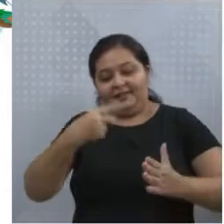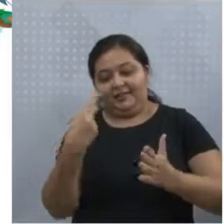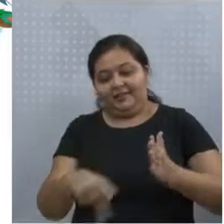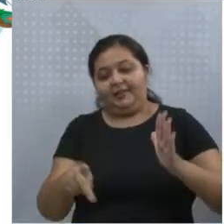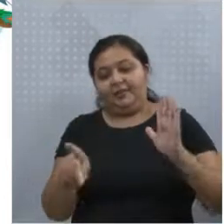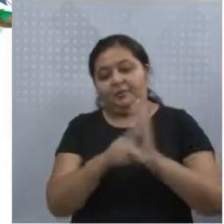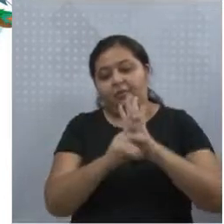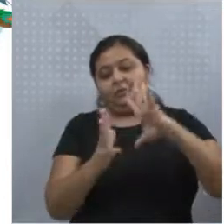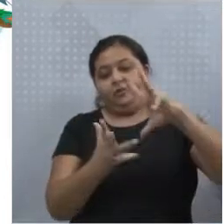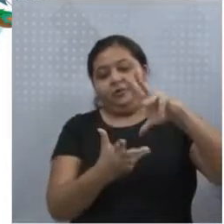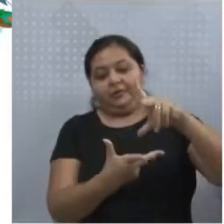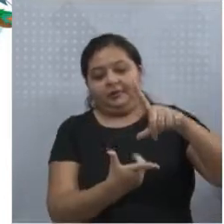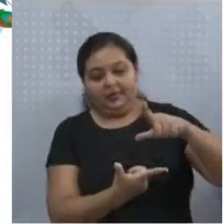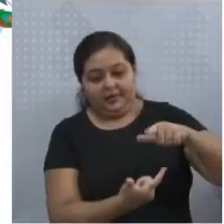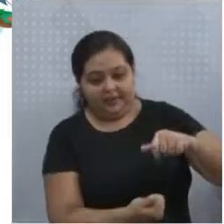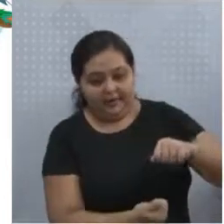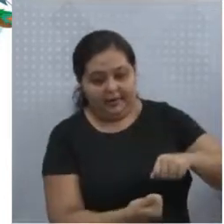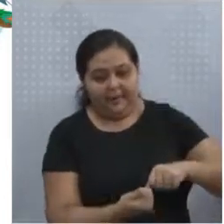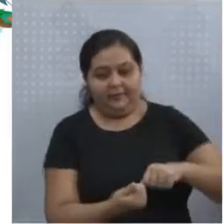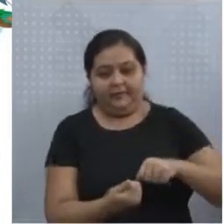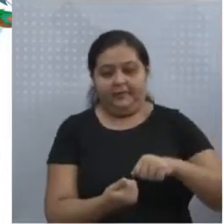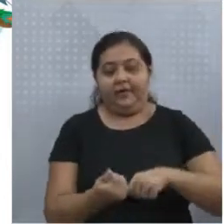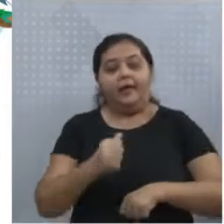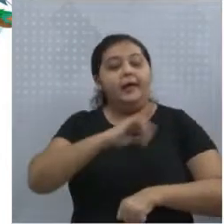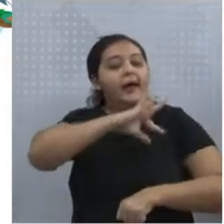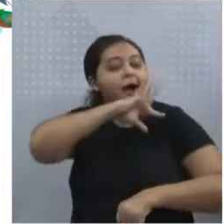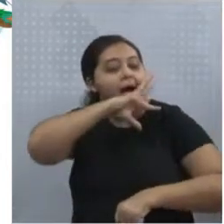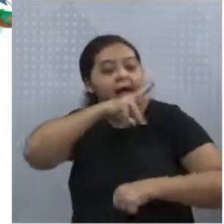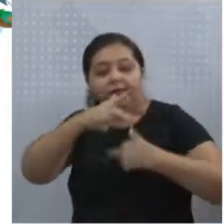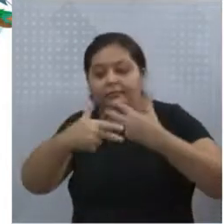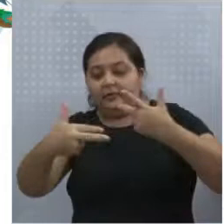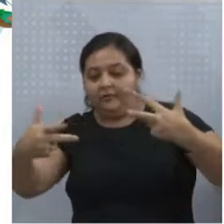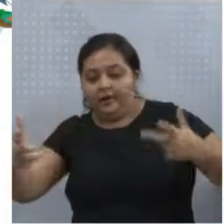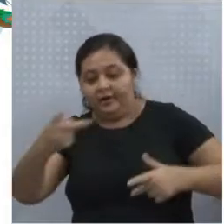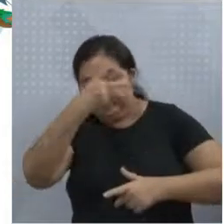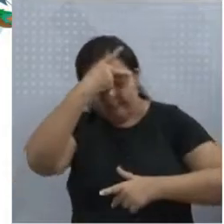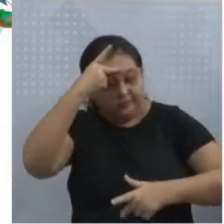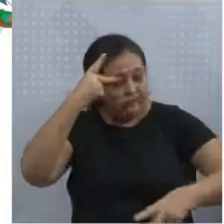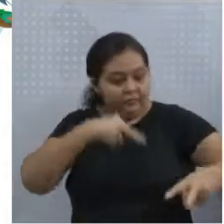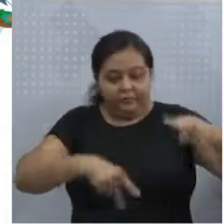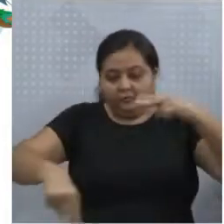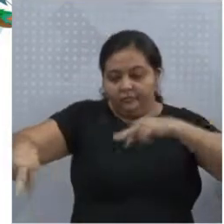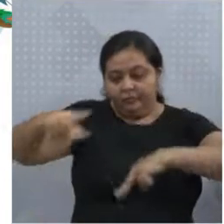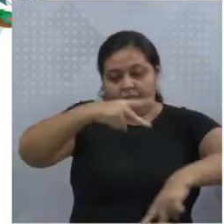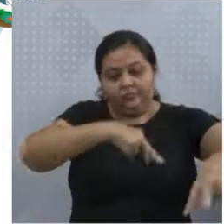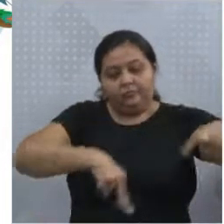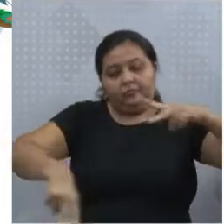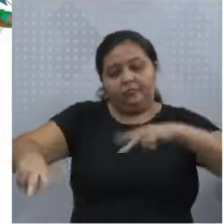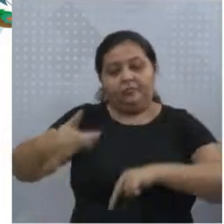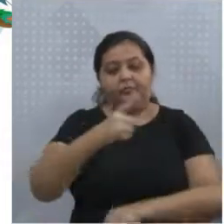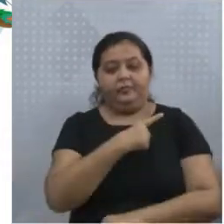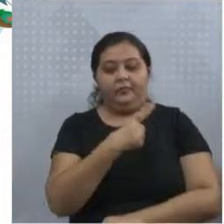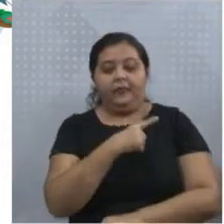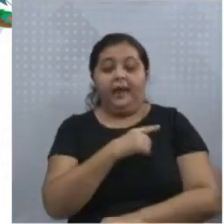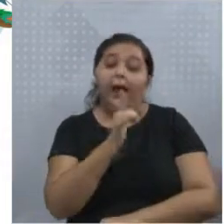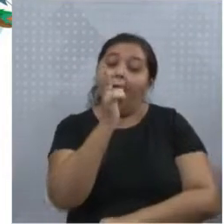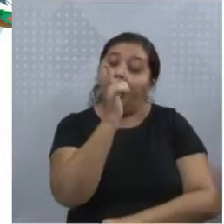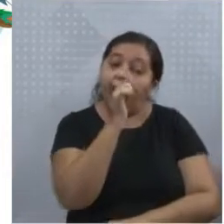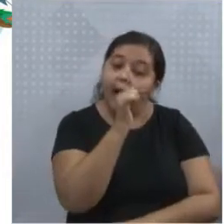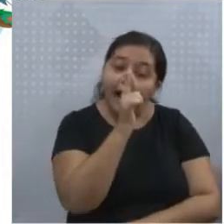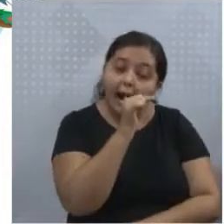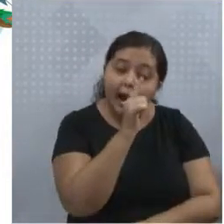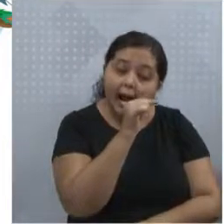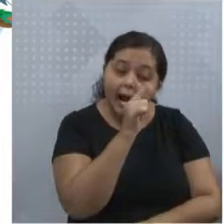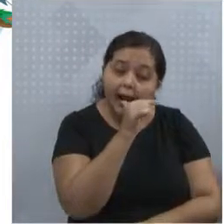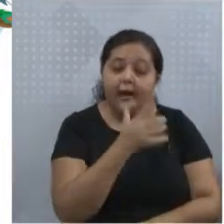formada pelos seres vivos e pelos elementos que propiciam as condições necessárias para a sobrevivência. Água, recursos